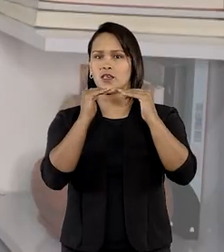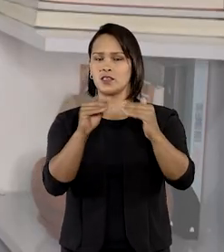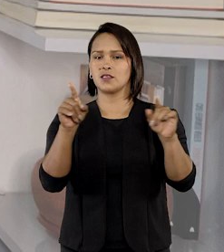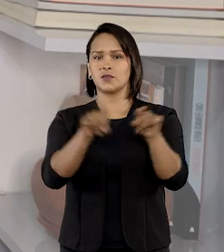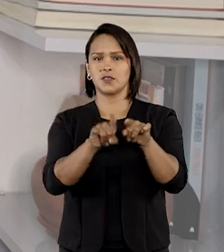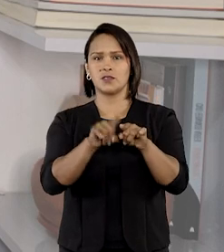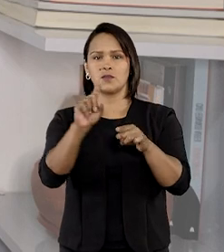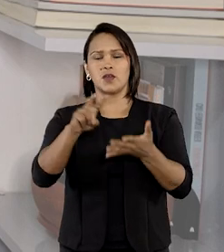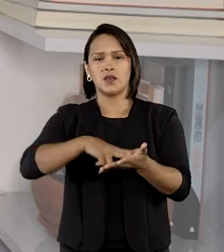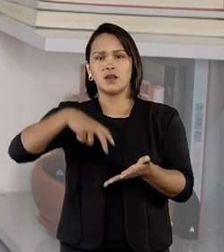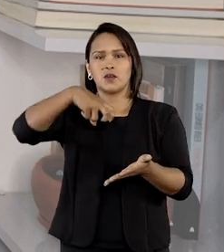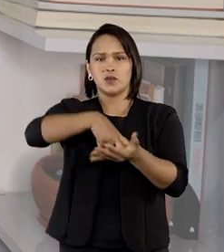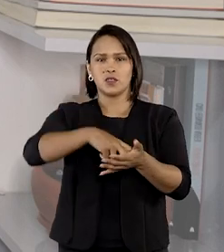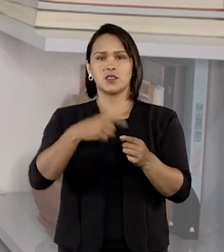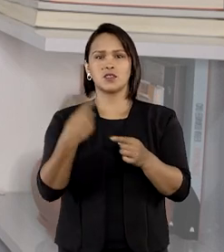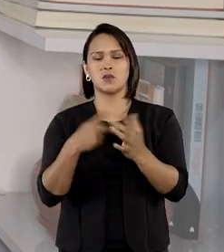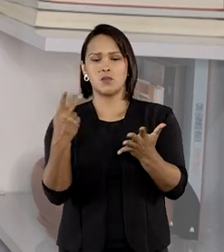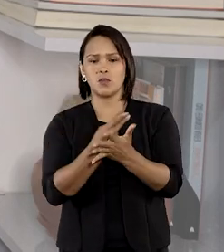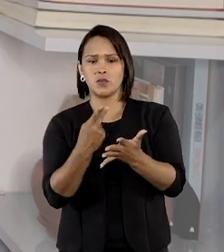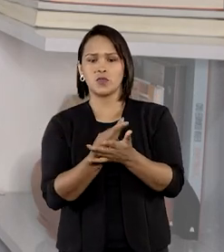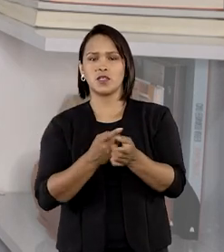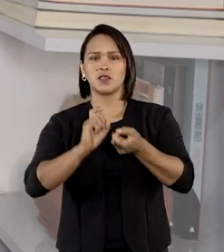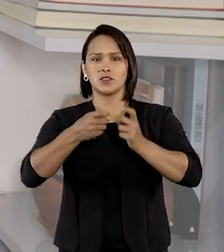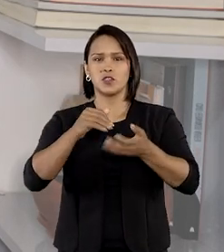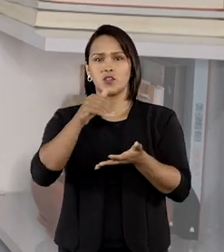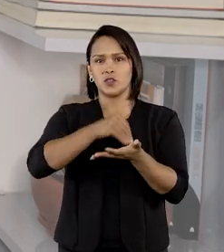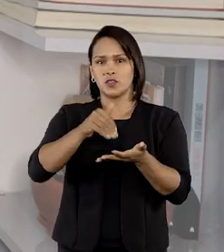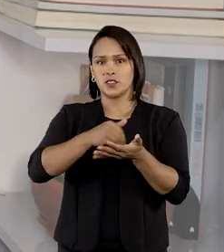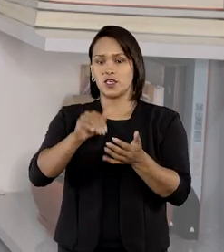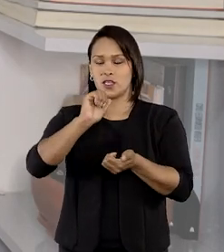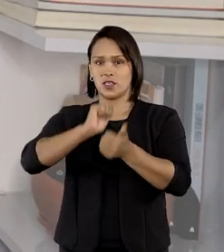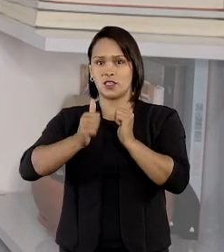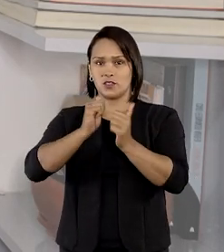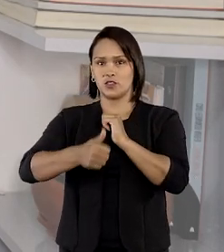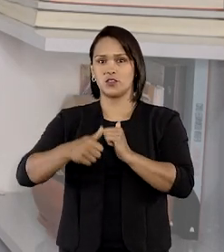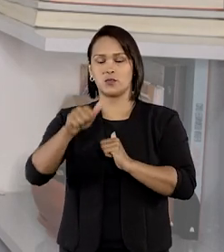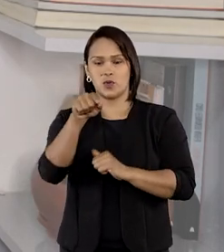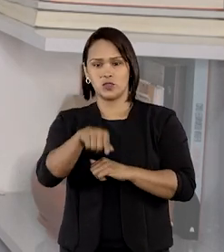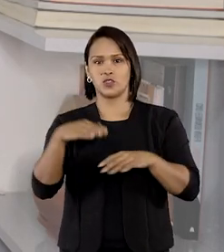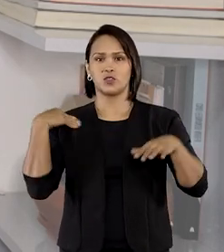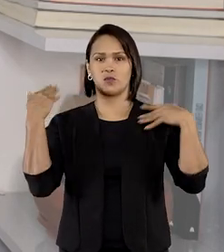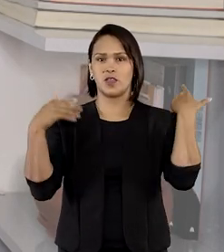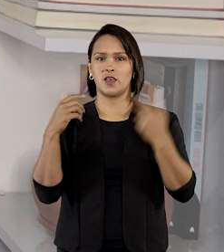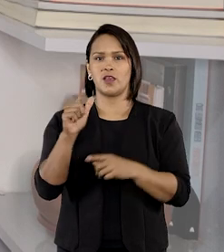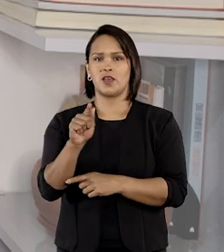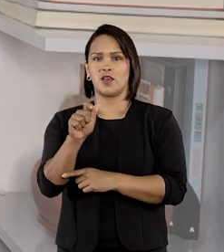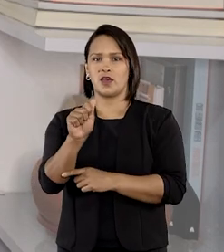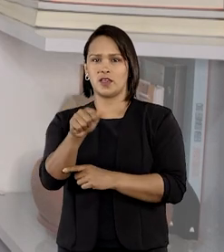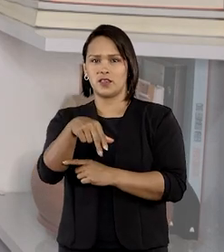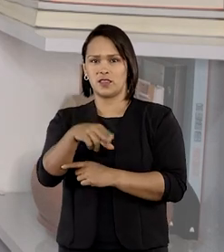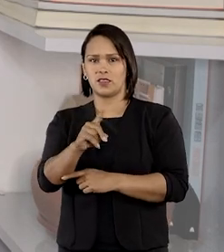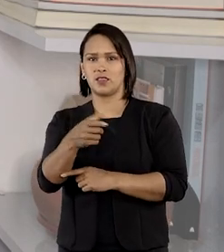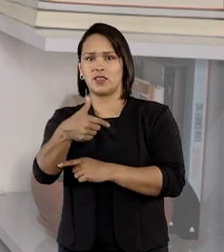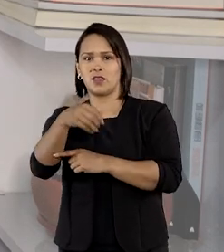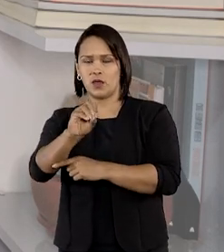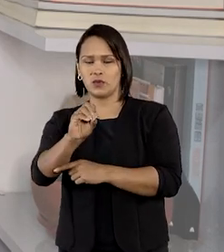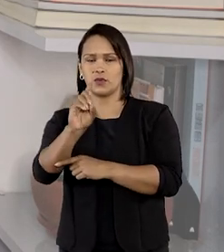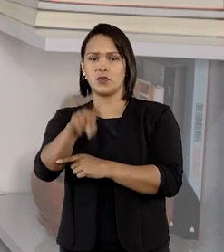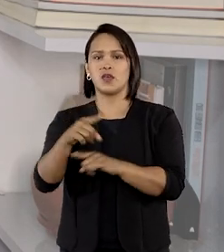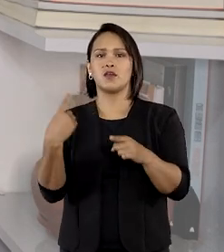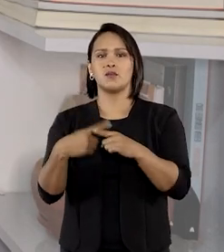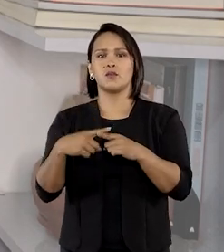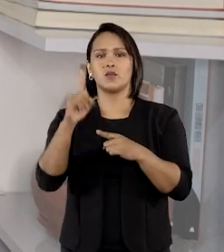improbidade do então secretário de Esporte e Lazer do DF, Agnaldo Silva de Oliveira. De acordo com a ação civil pública